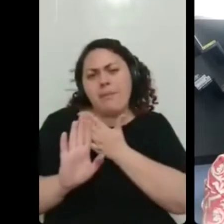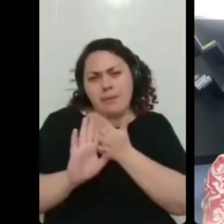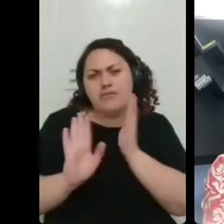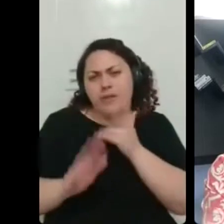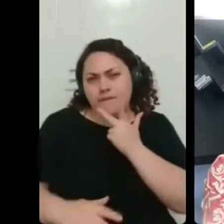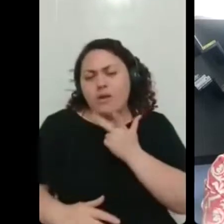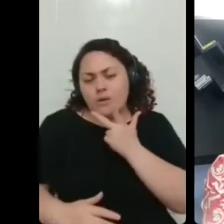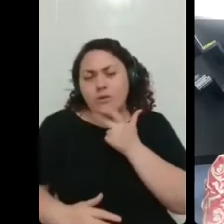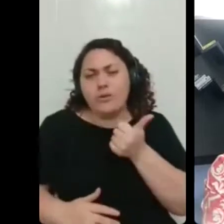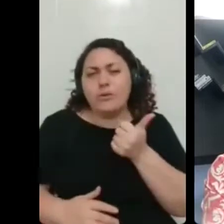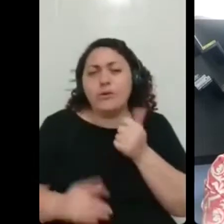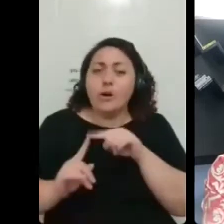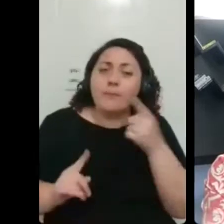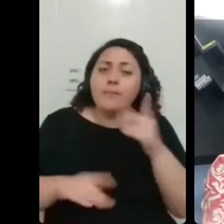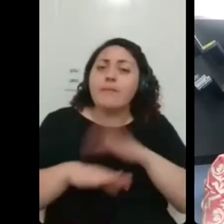aqui.